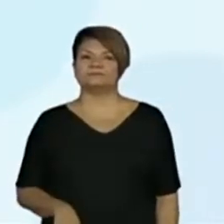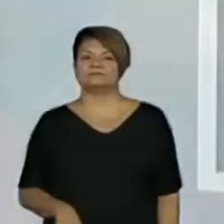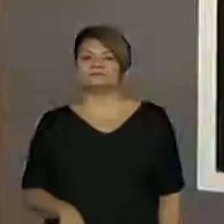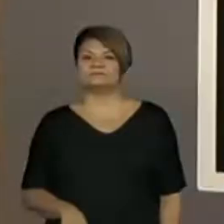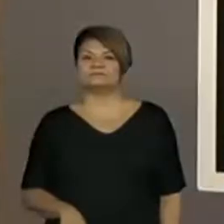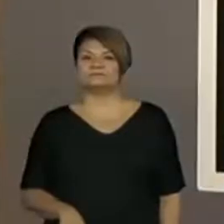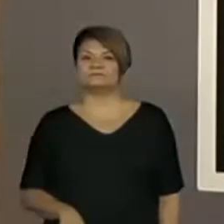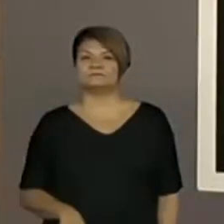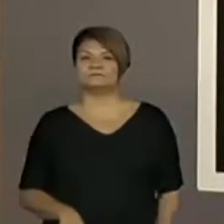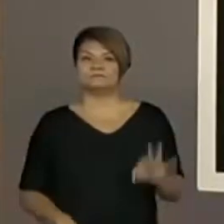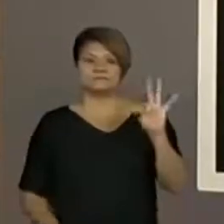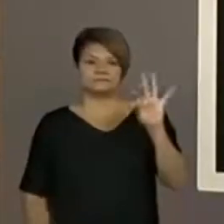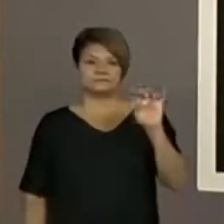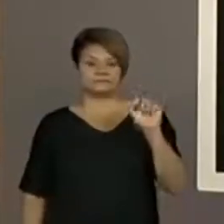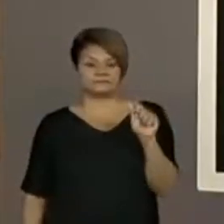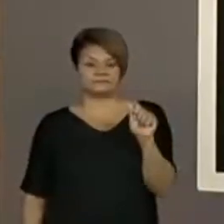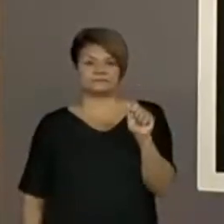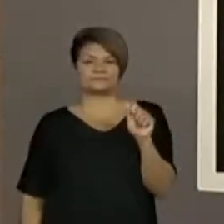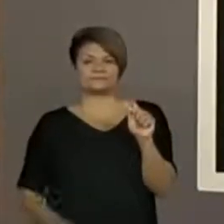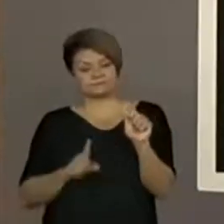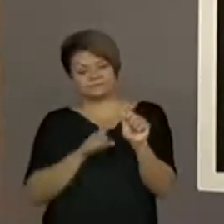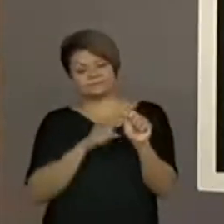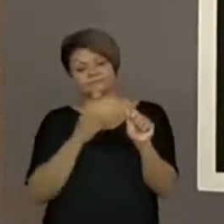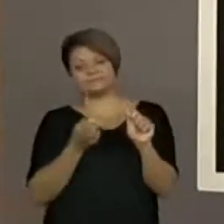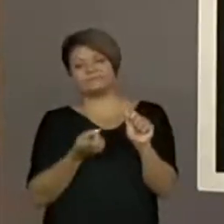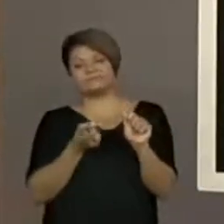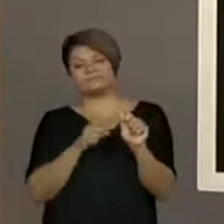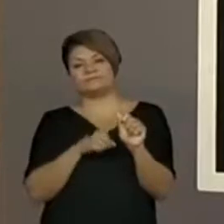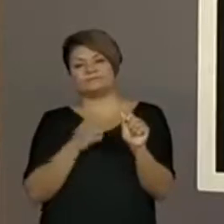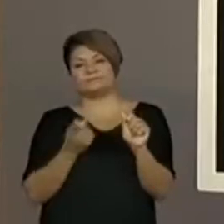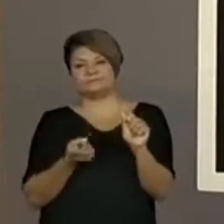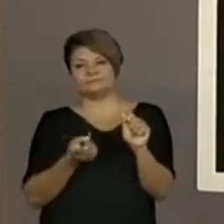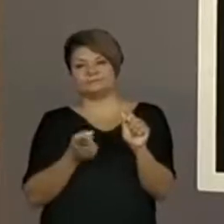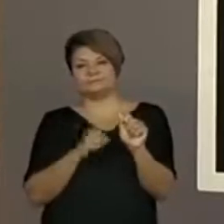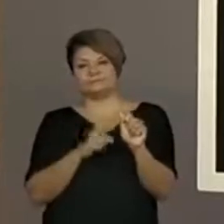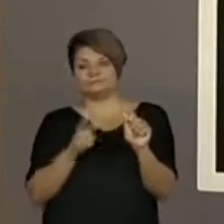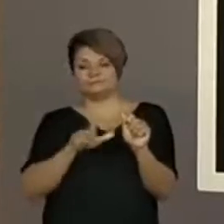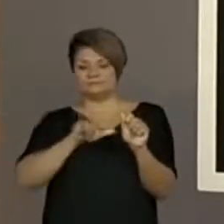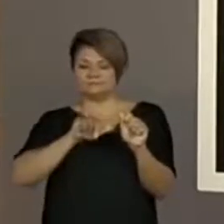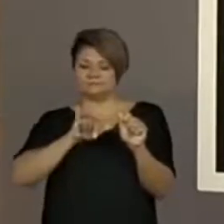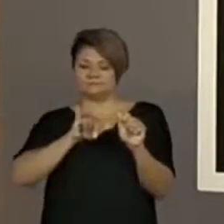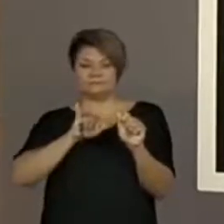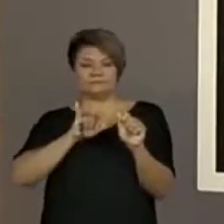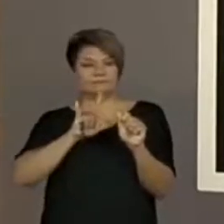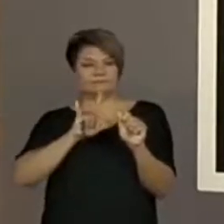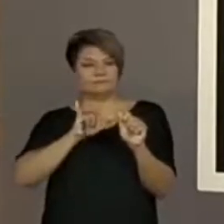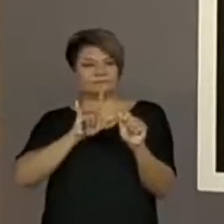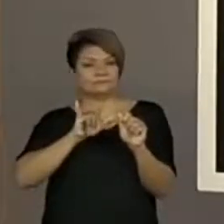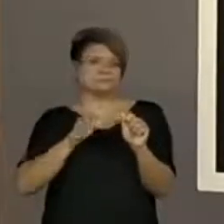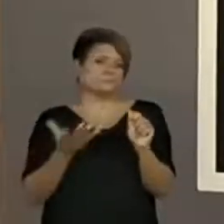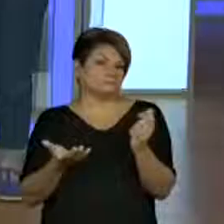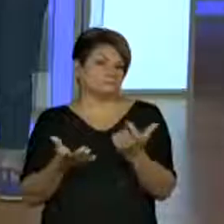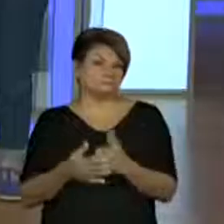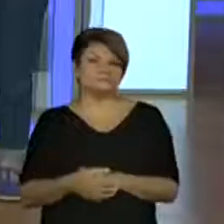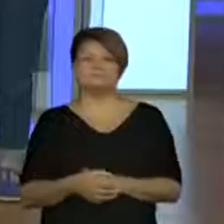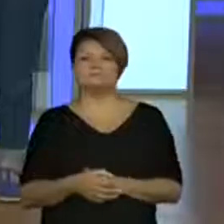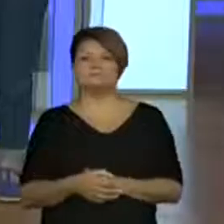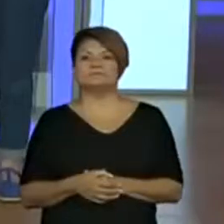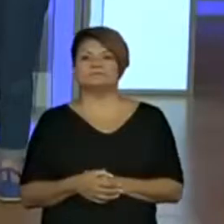O que me ajuda a pensar na próxima letra? Ou nas duas próximas? De repente tem um nome que colabora. Sim.